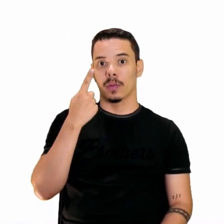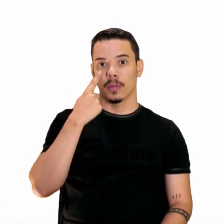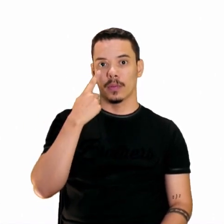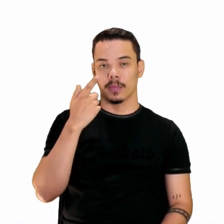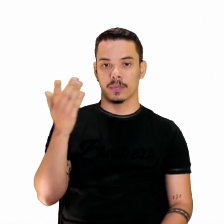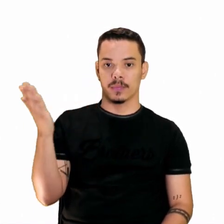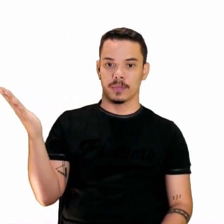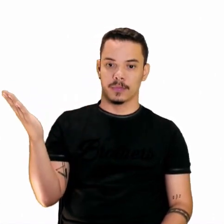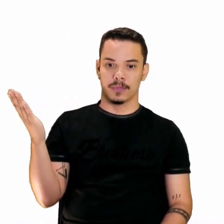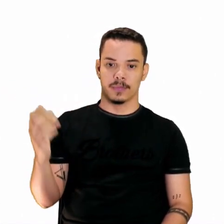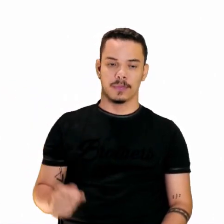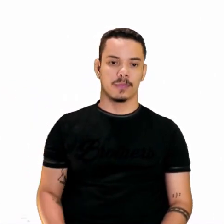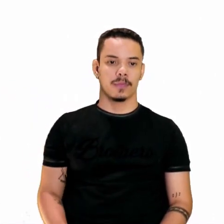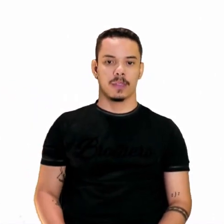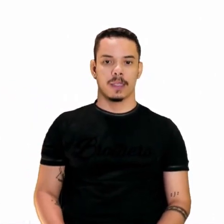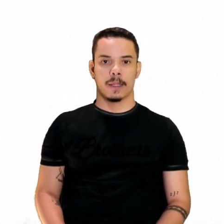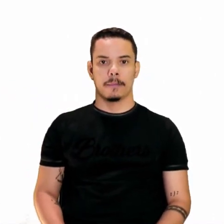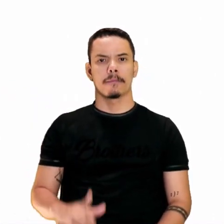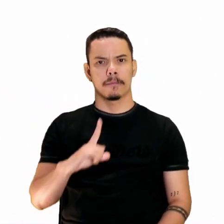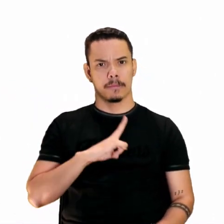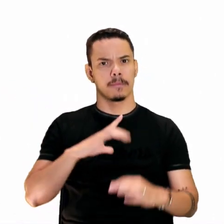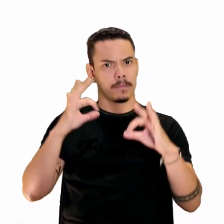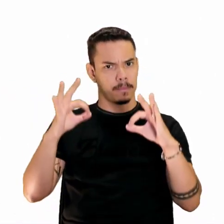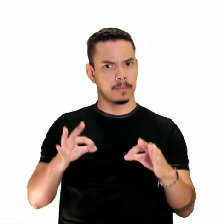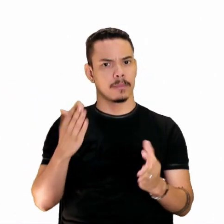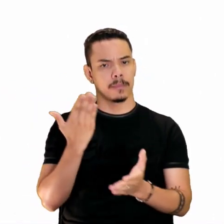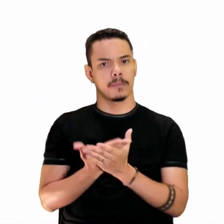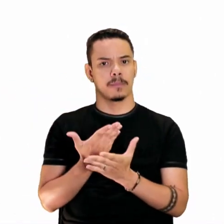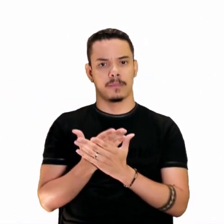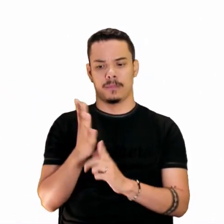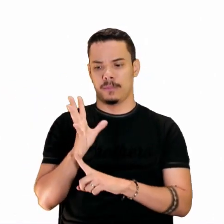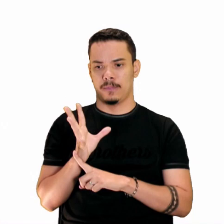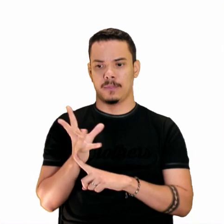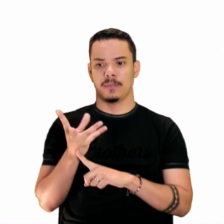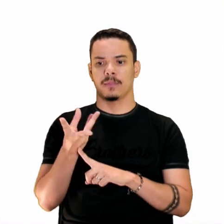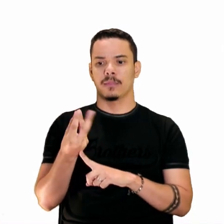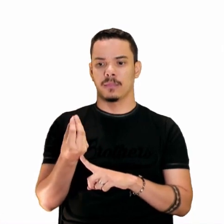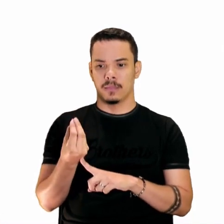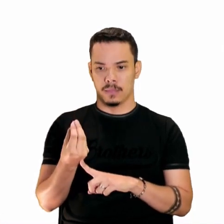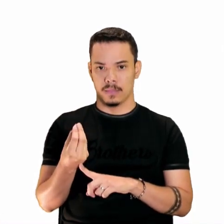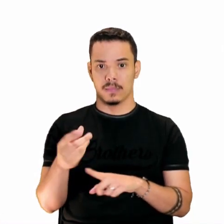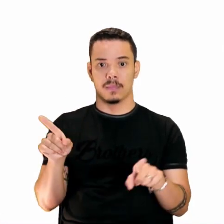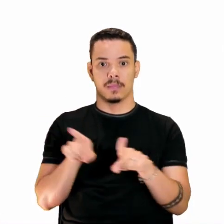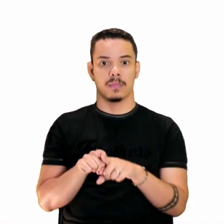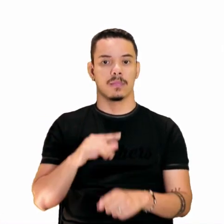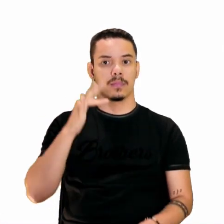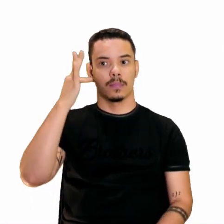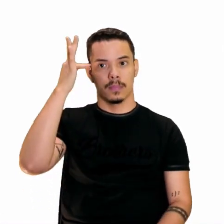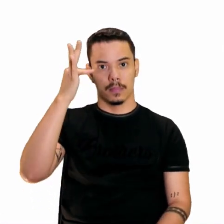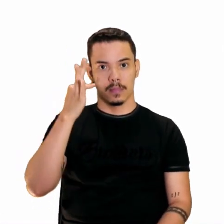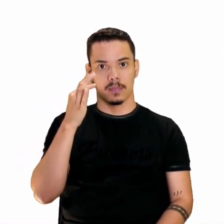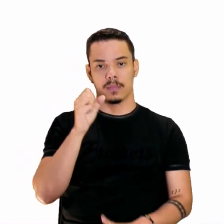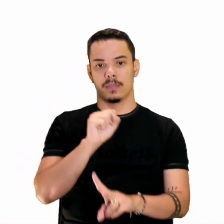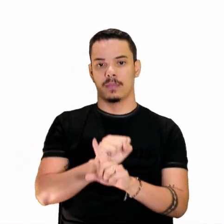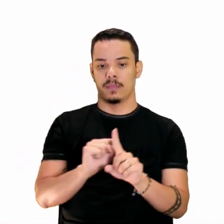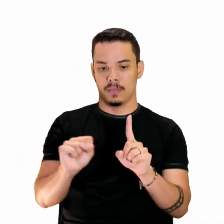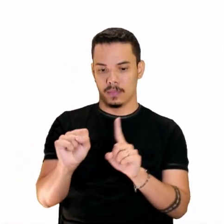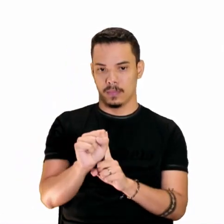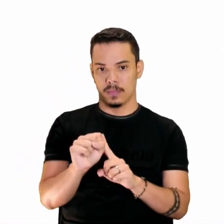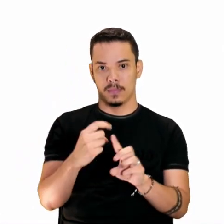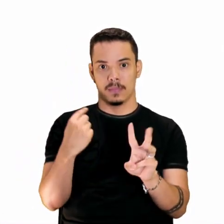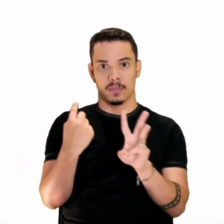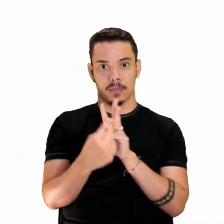aqui. Hum, eu tenho certeza que na sua aula de arte, na sua aula de filosofia, sociologia,